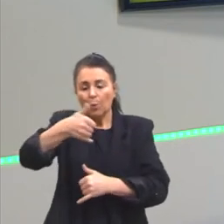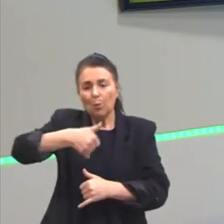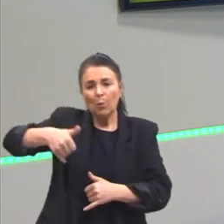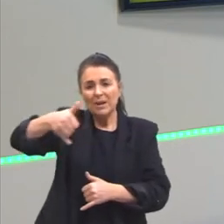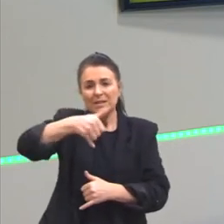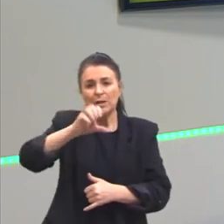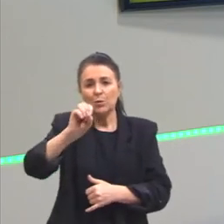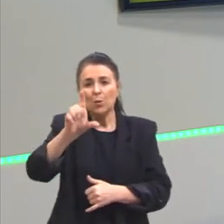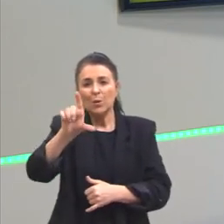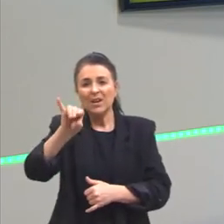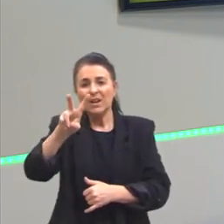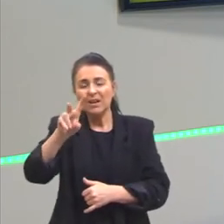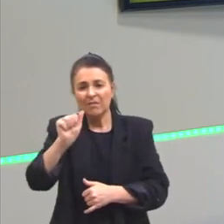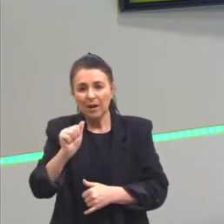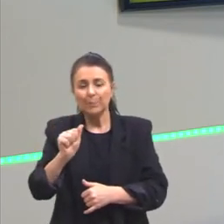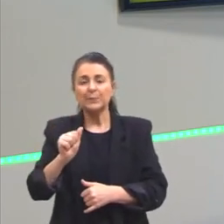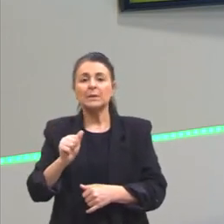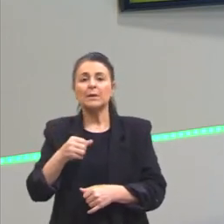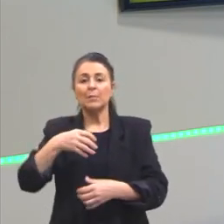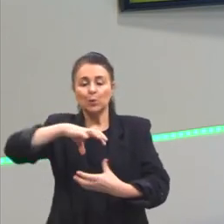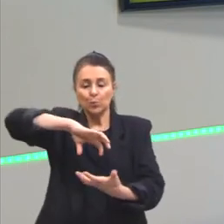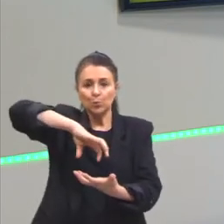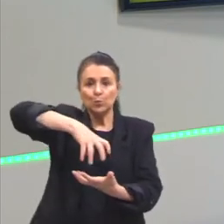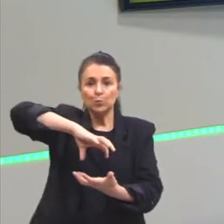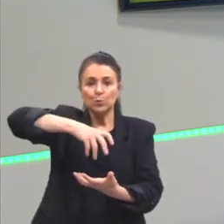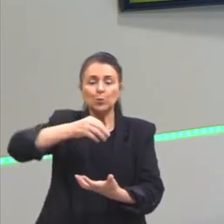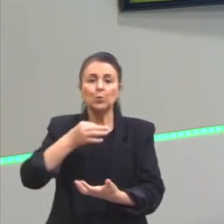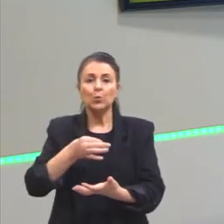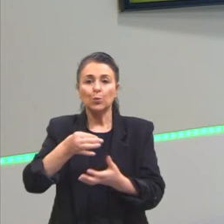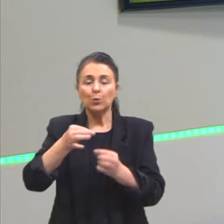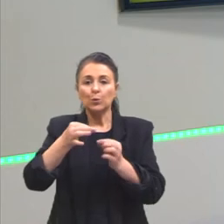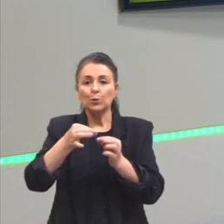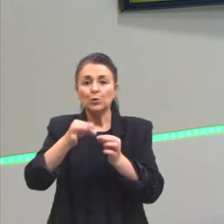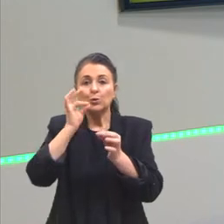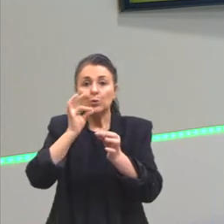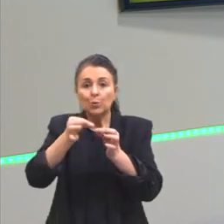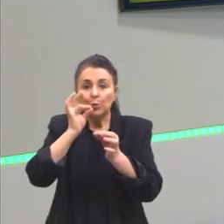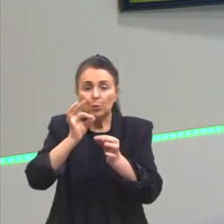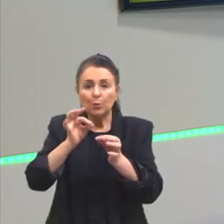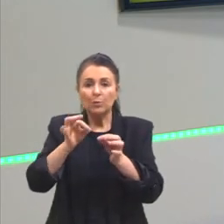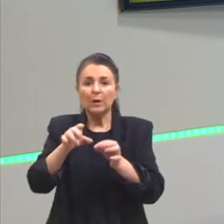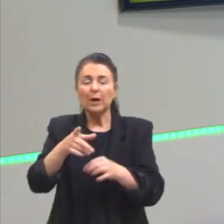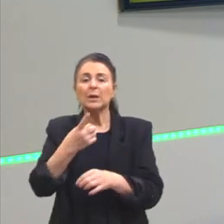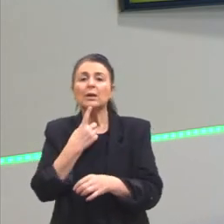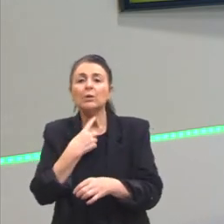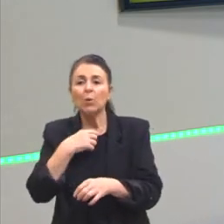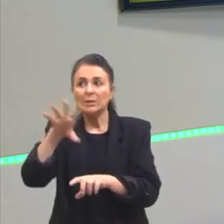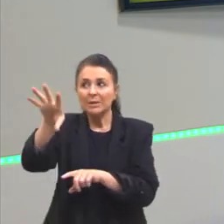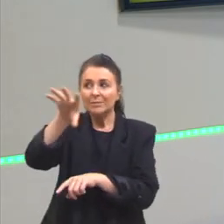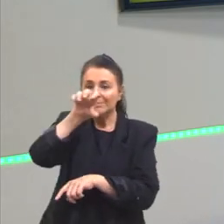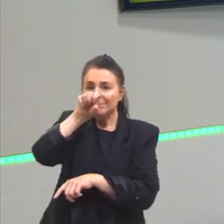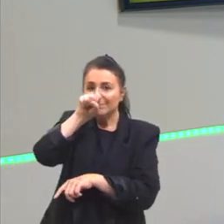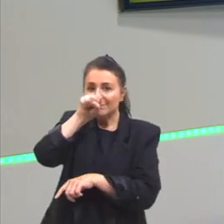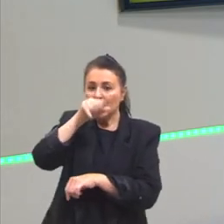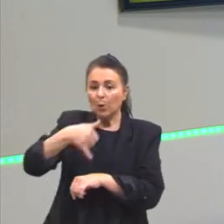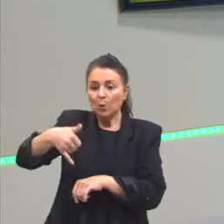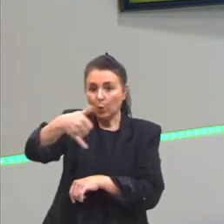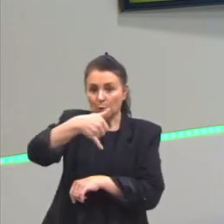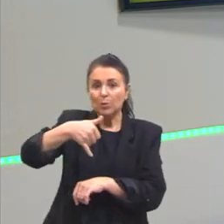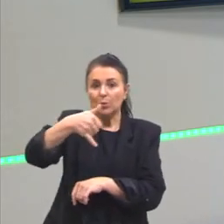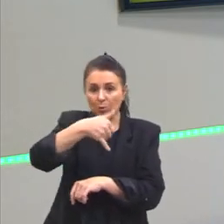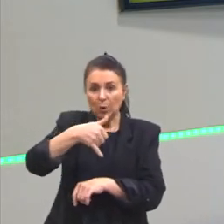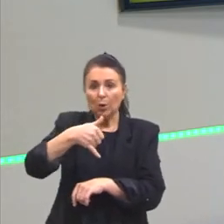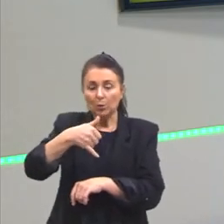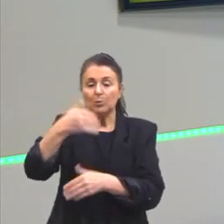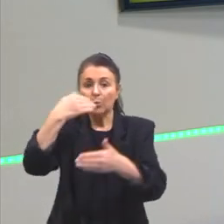ou sucos de uva, vinhos. Quem gosta de aromaterapia, os óleos essenciais, tradicionalmente, eles são comercializados em